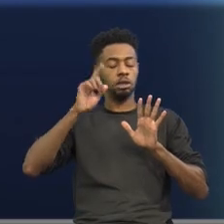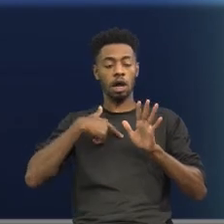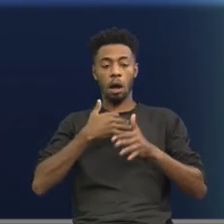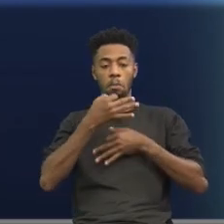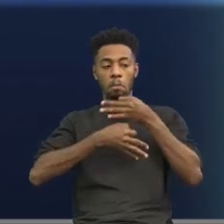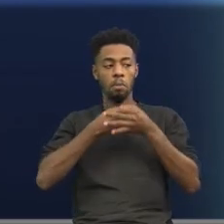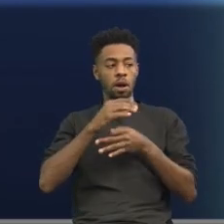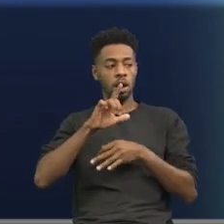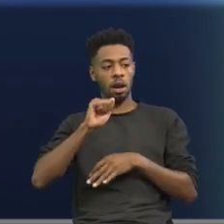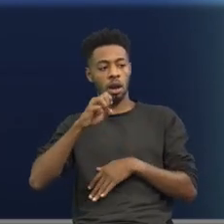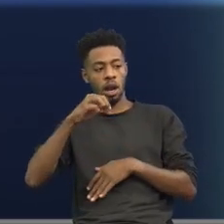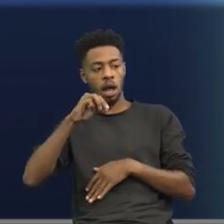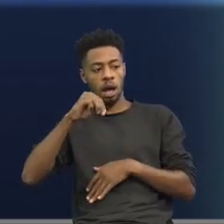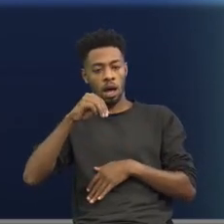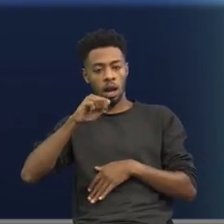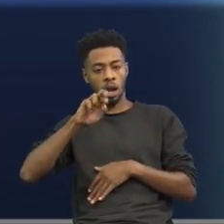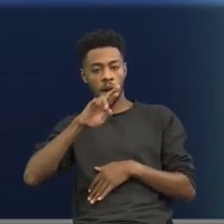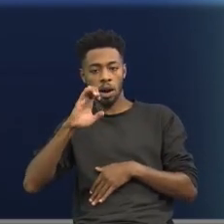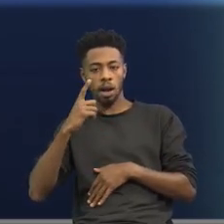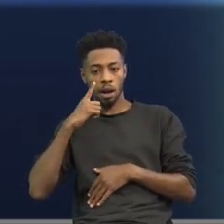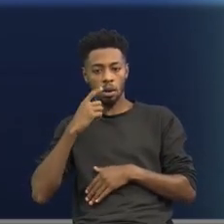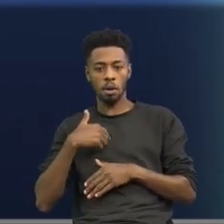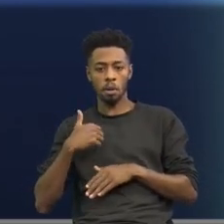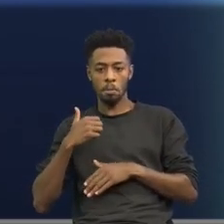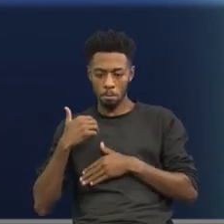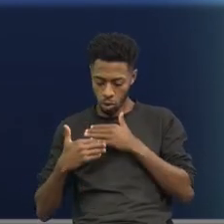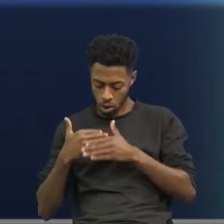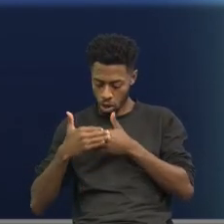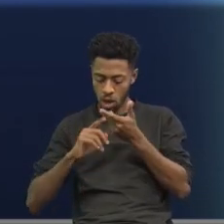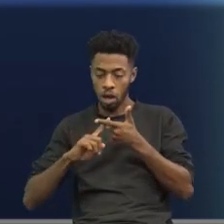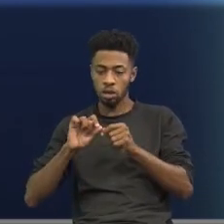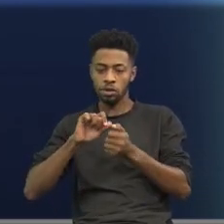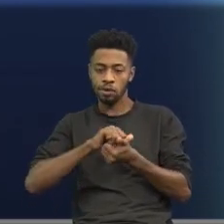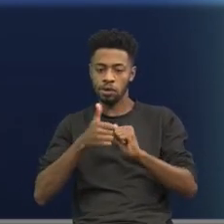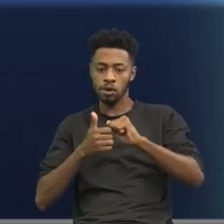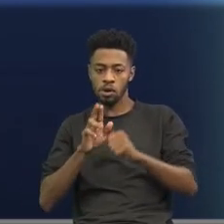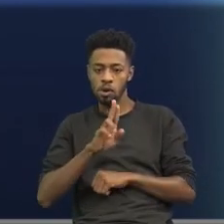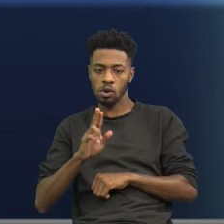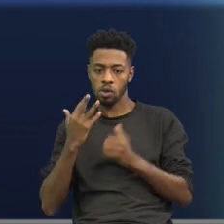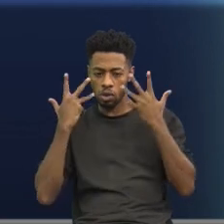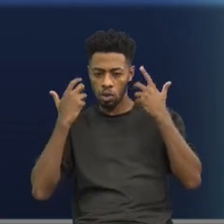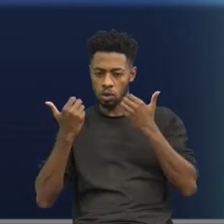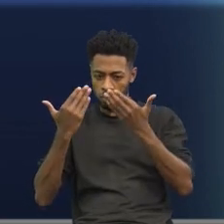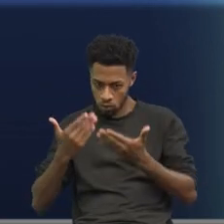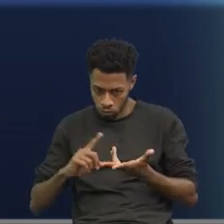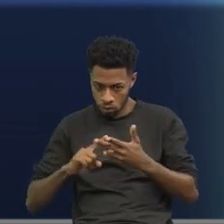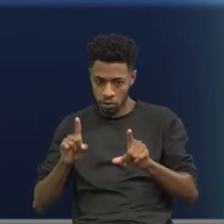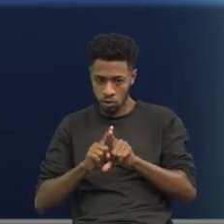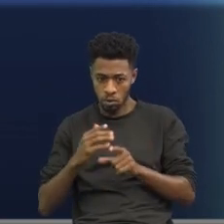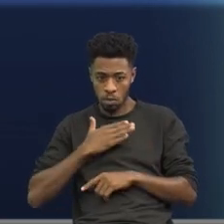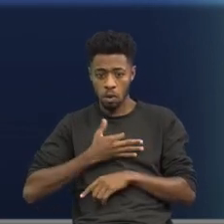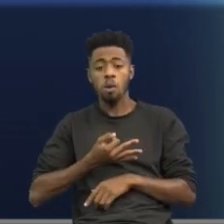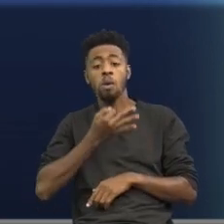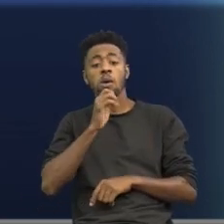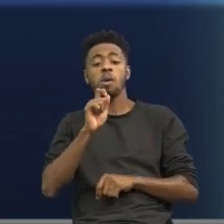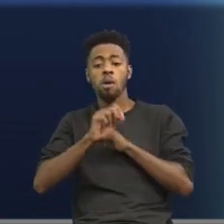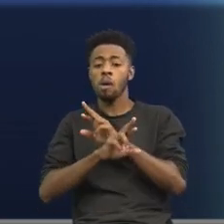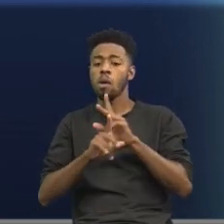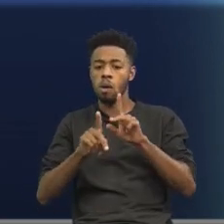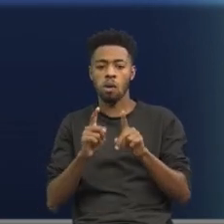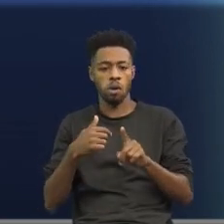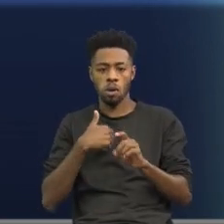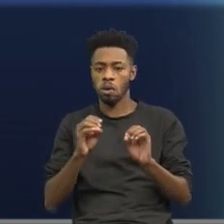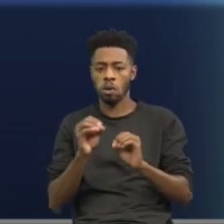tendência ao progresso, adaptações a partir do esforço dos animais. Porém, minhas conclusões não diferem